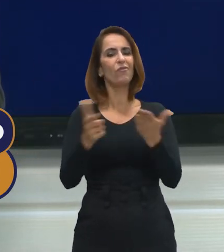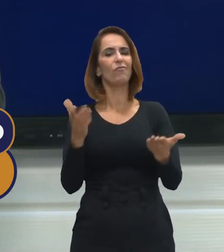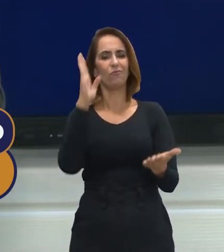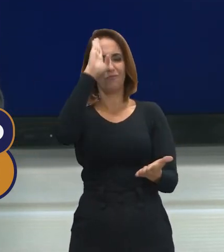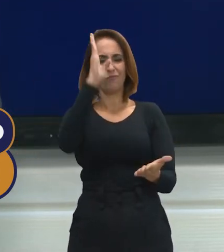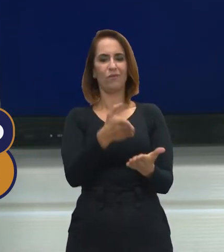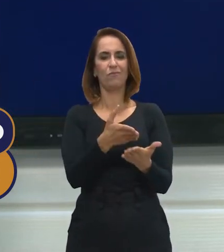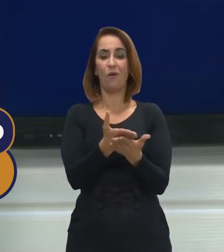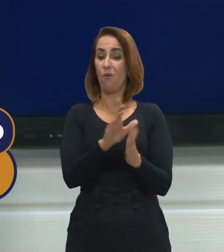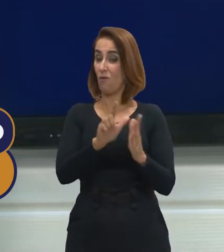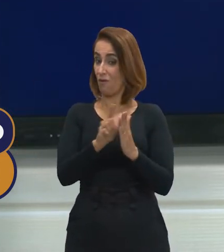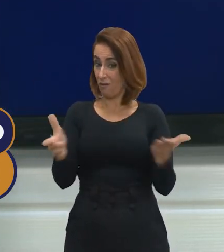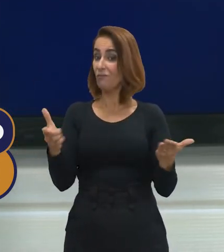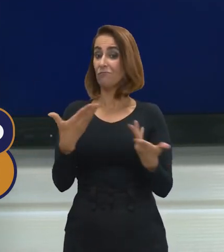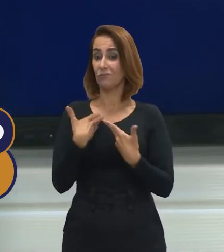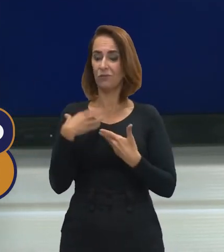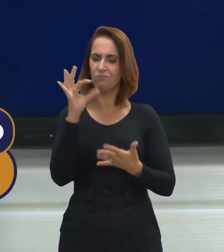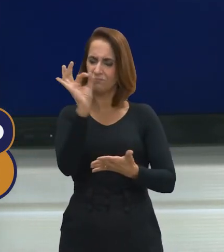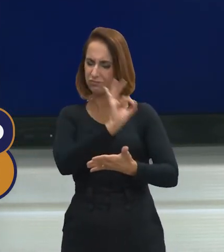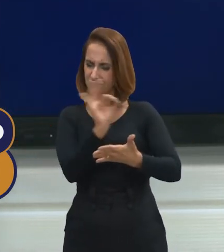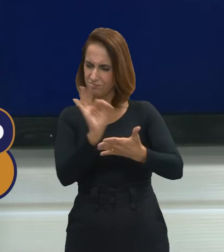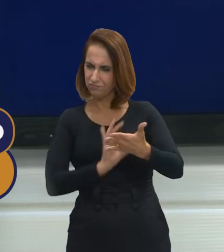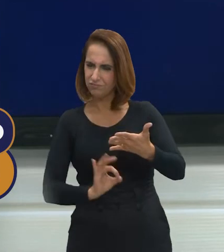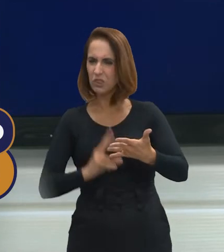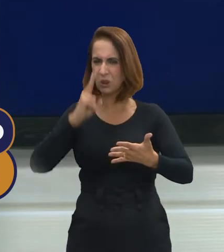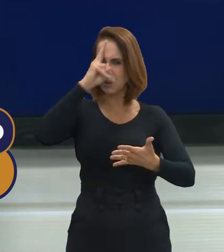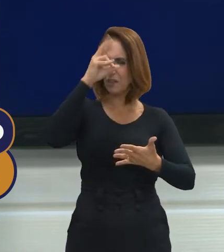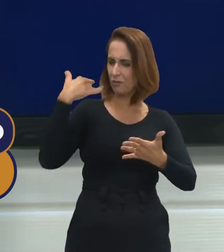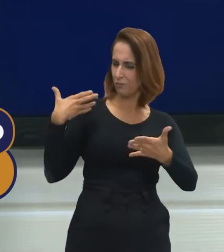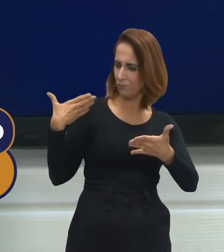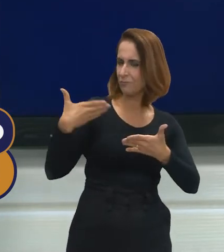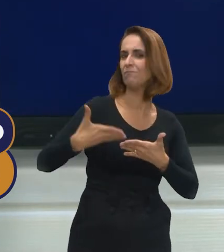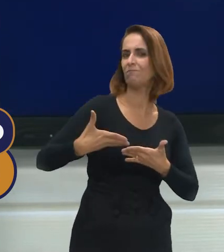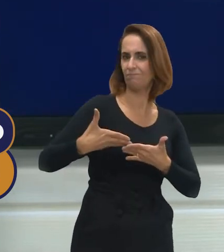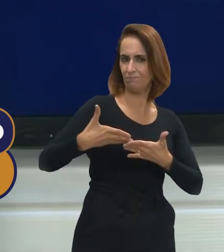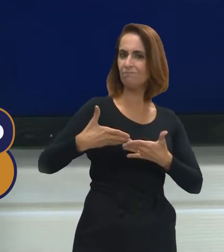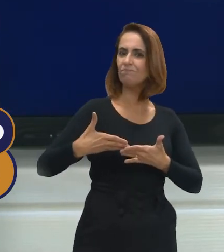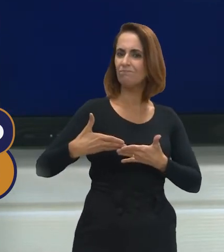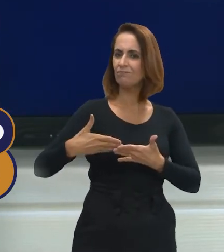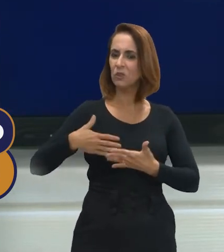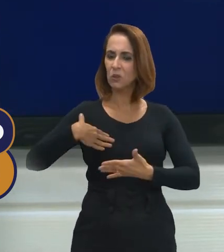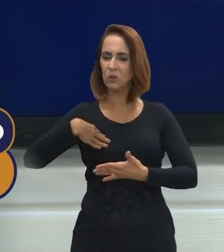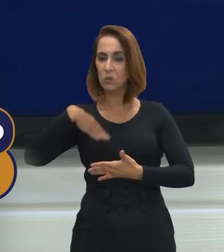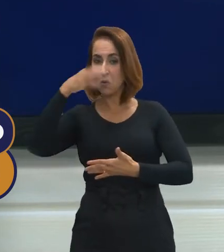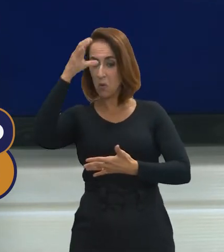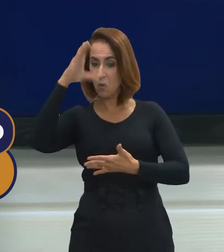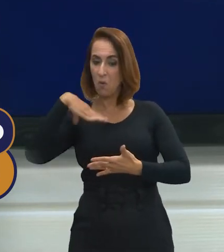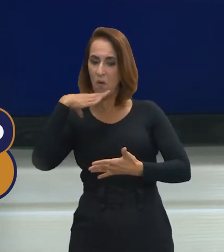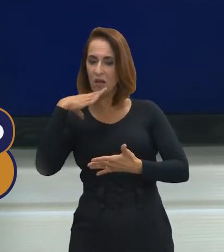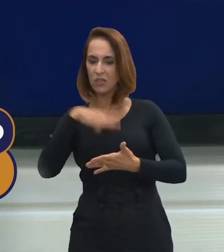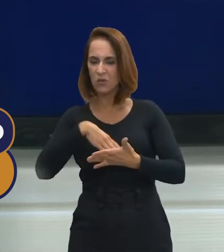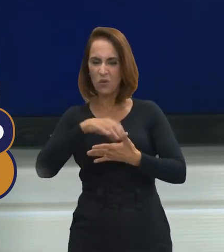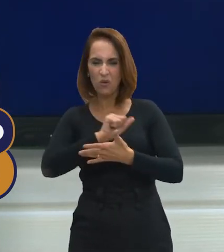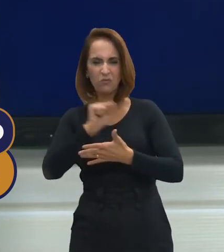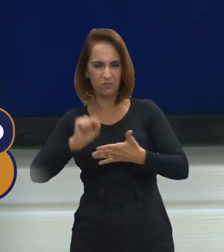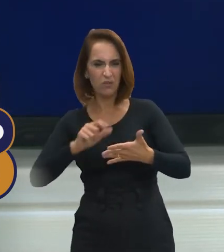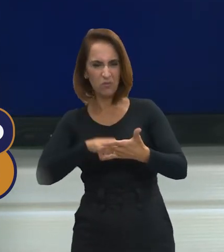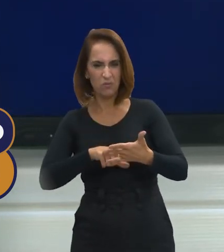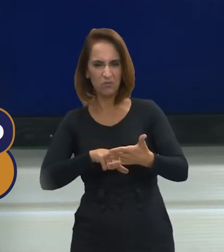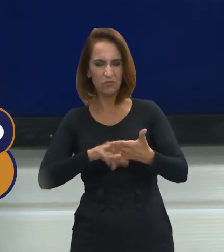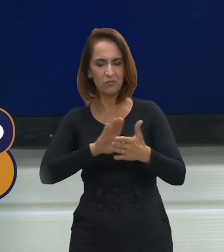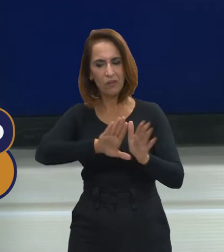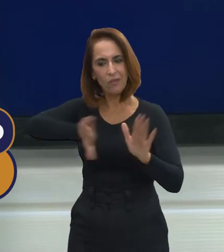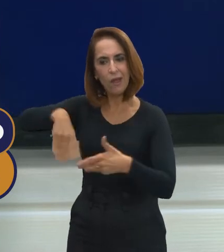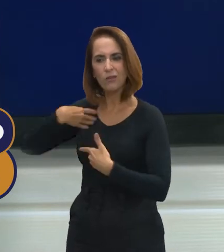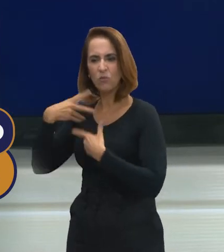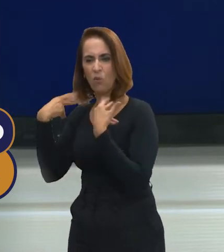principalmente livros que são elaborados por historiadores, conhecedores do assunto, ele sai do senso